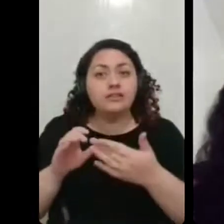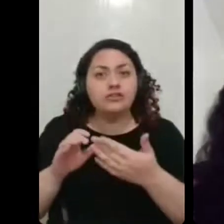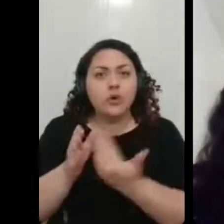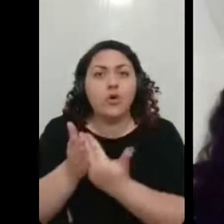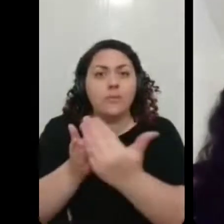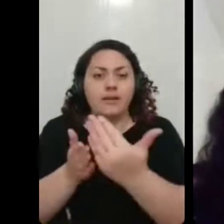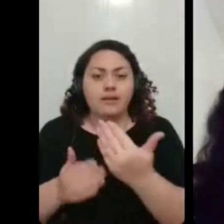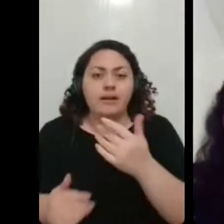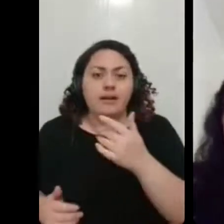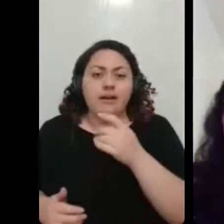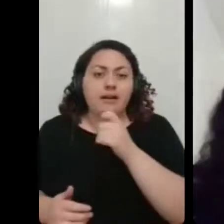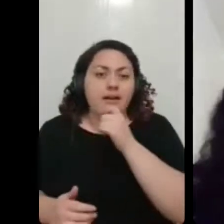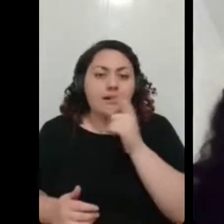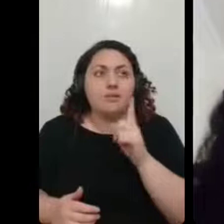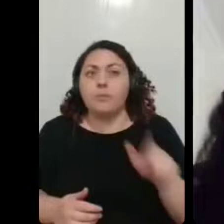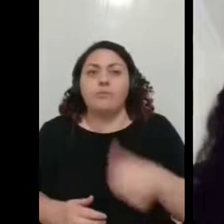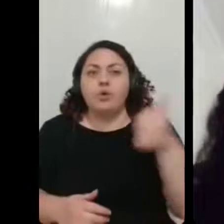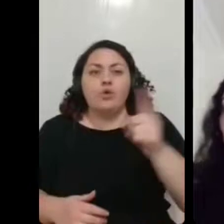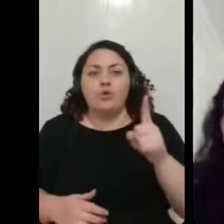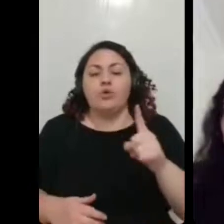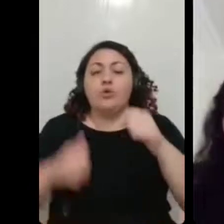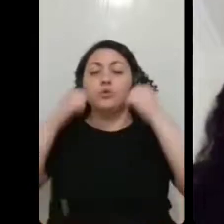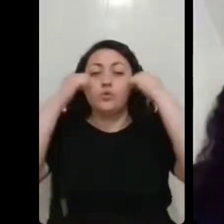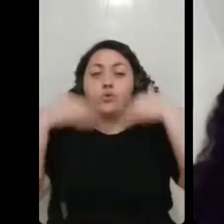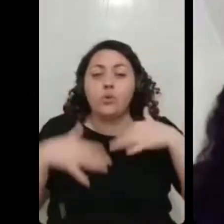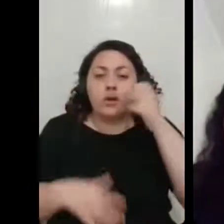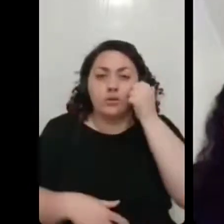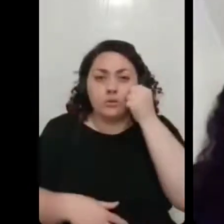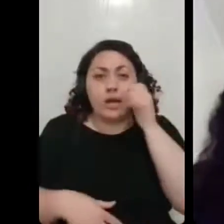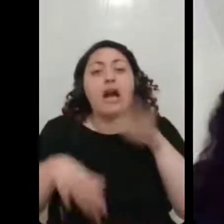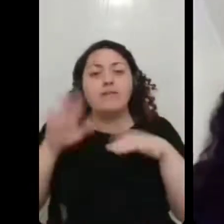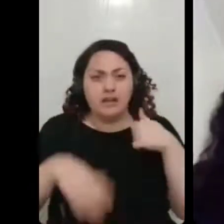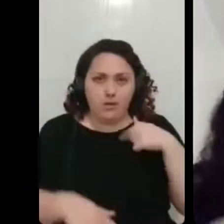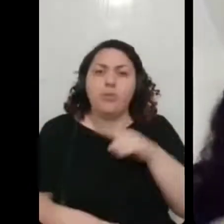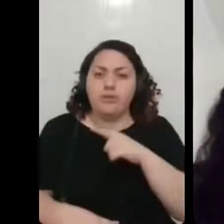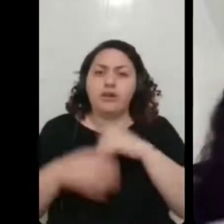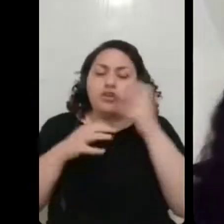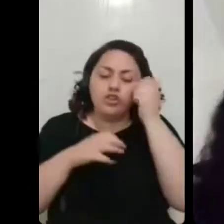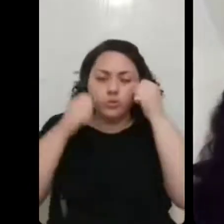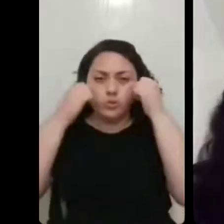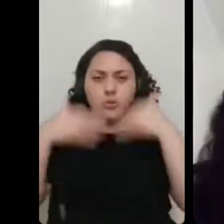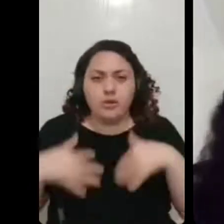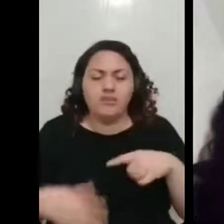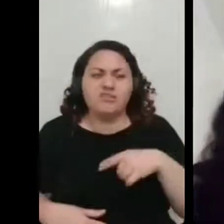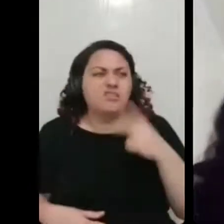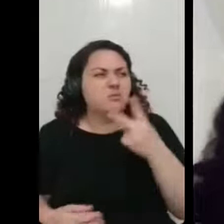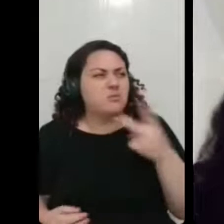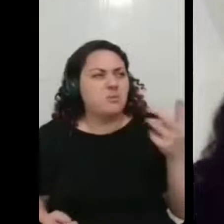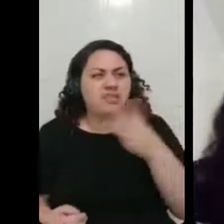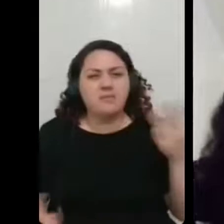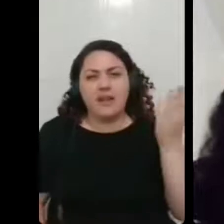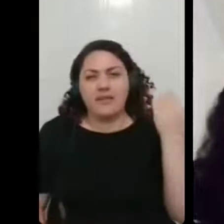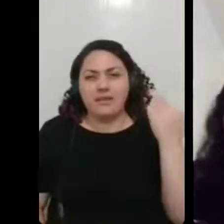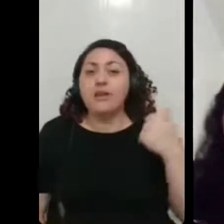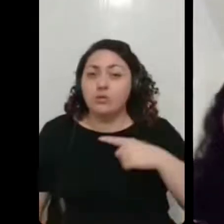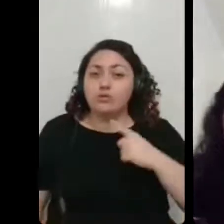rapidamente foi a sudorese noturna. Então, de vez em quando eu ainda tenho. E durante duas semanas, três semanas atrás, eu tive